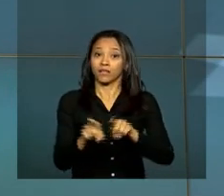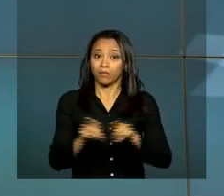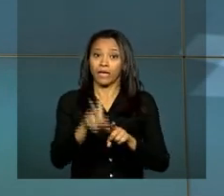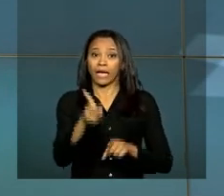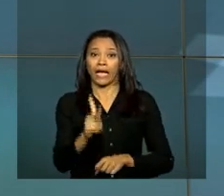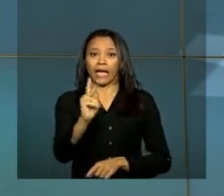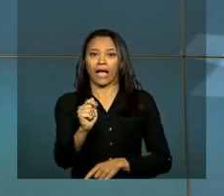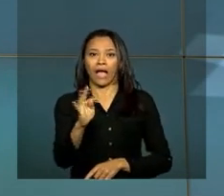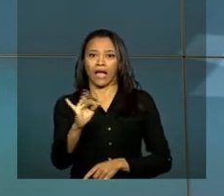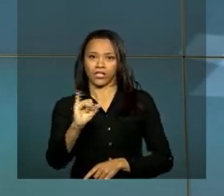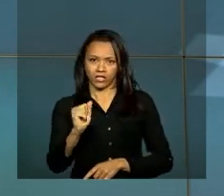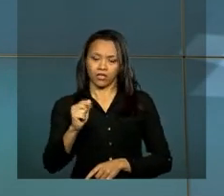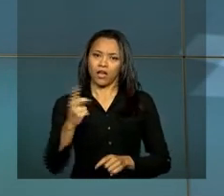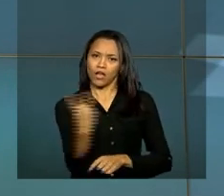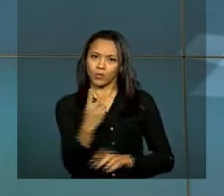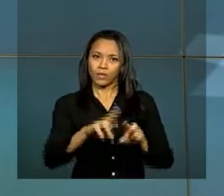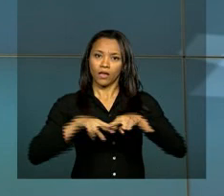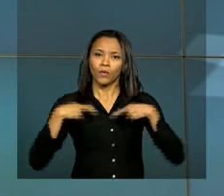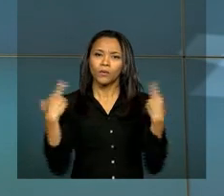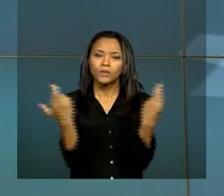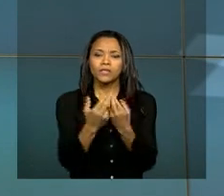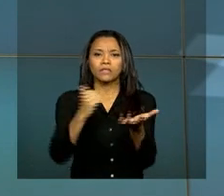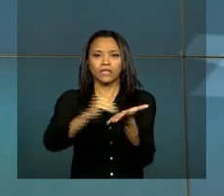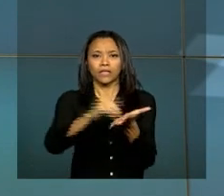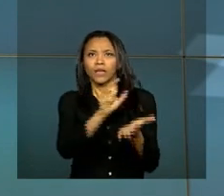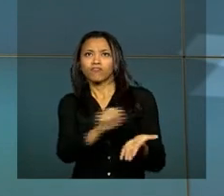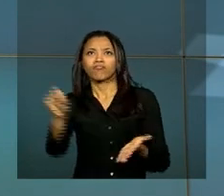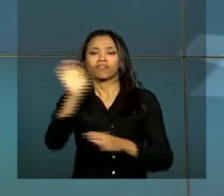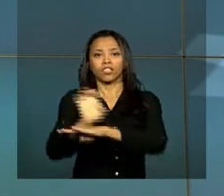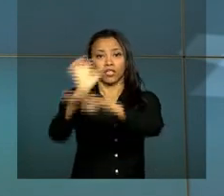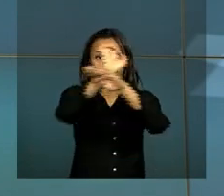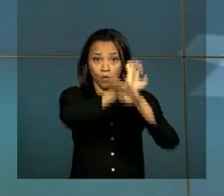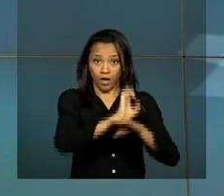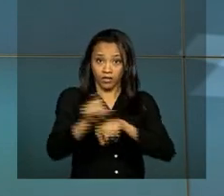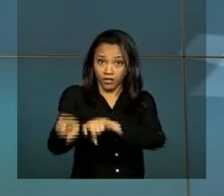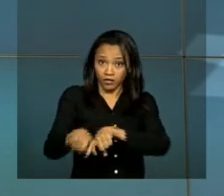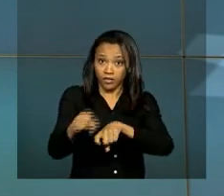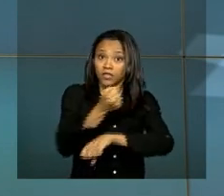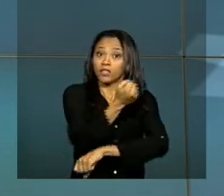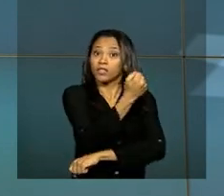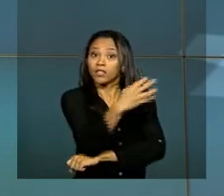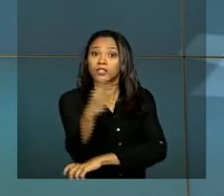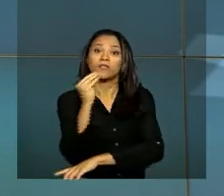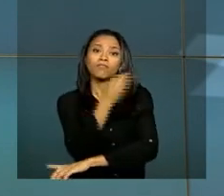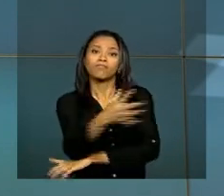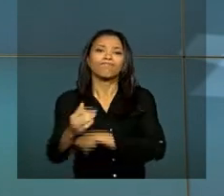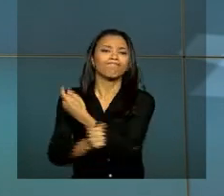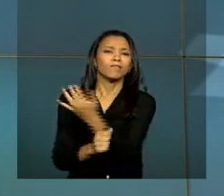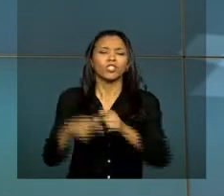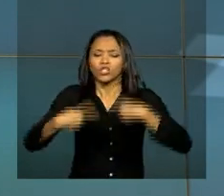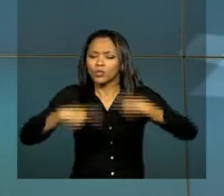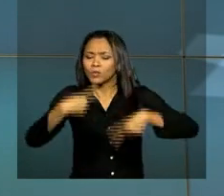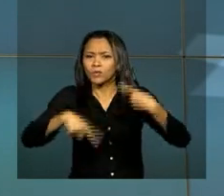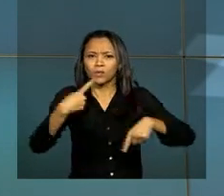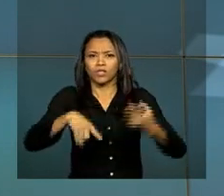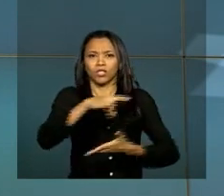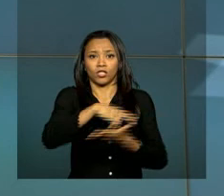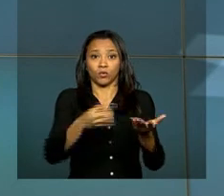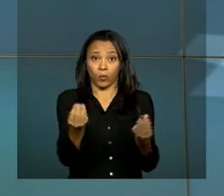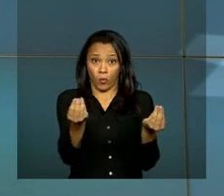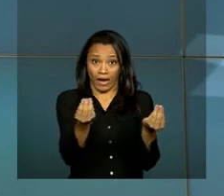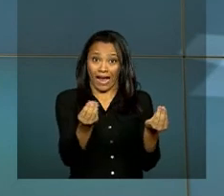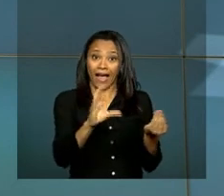Abreu elas estavam reunidas com secretários estaduais de Meio Ambiente e Agricultura discutindo o cadastramento ambiental rural o